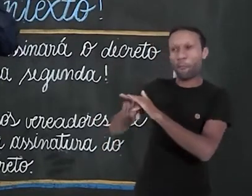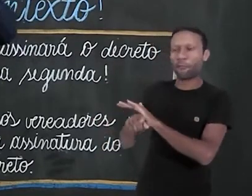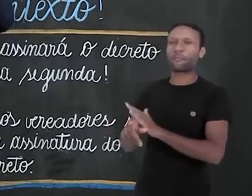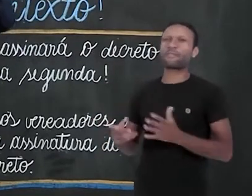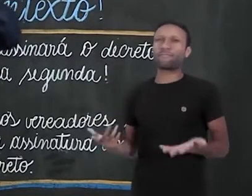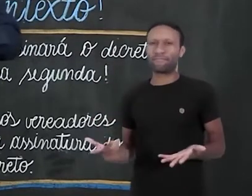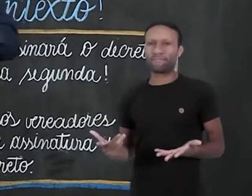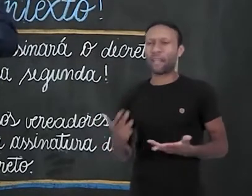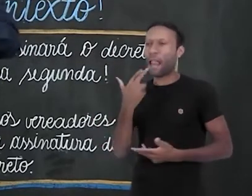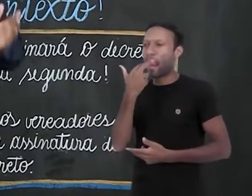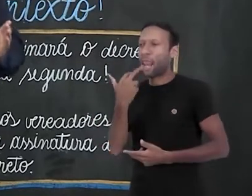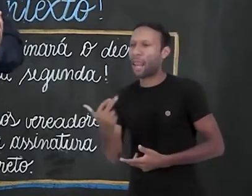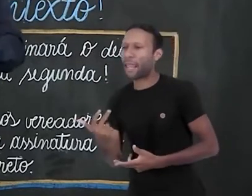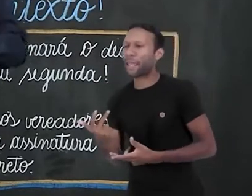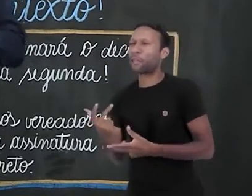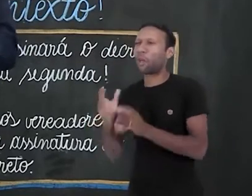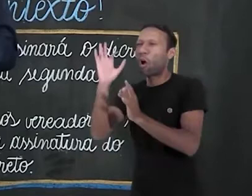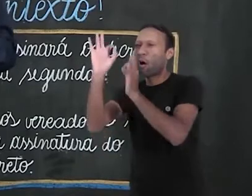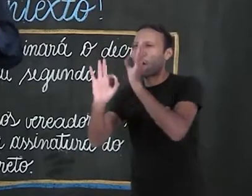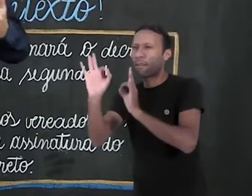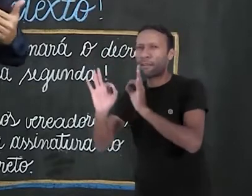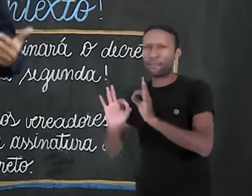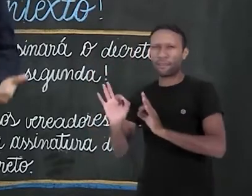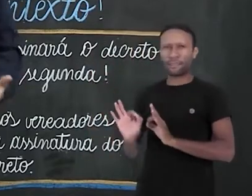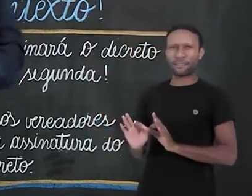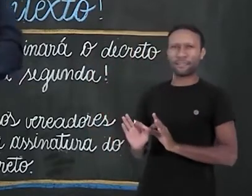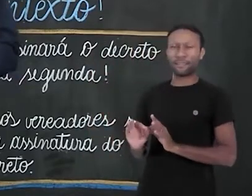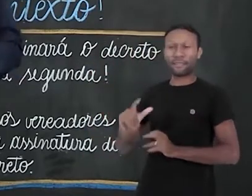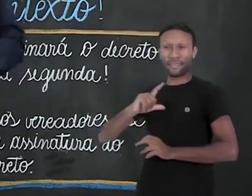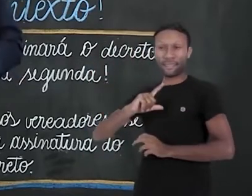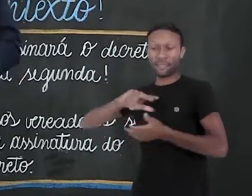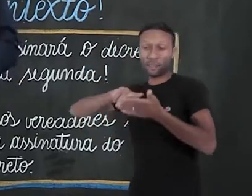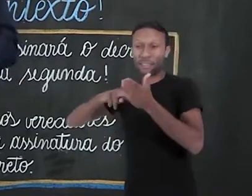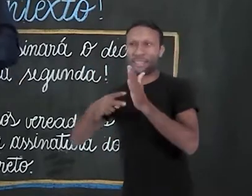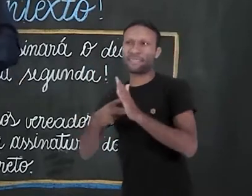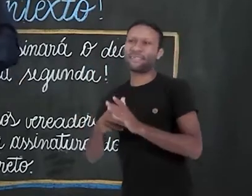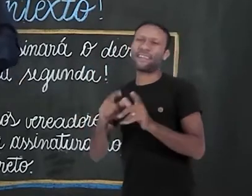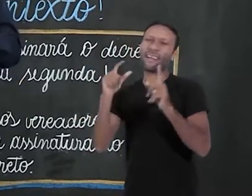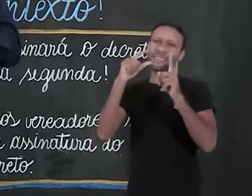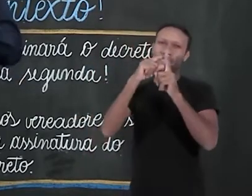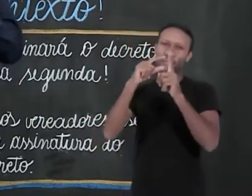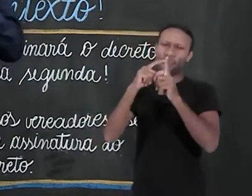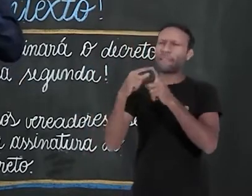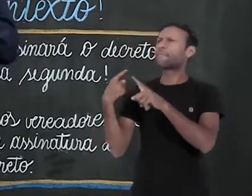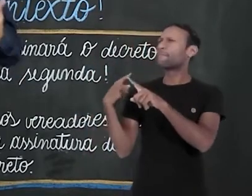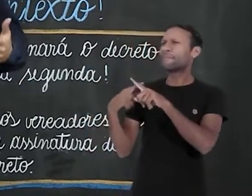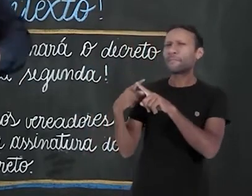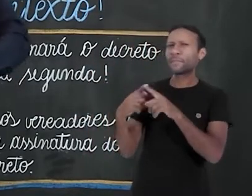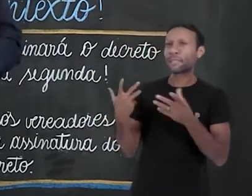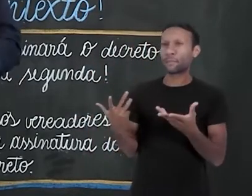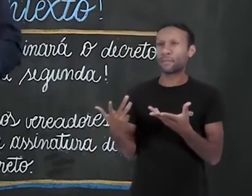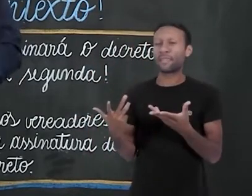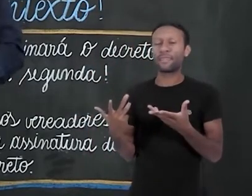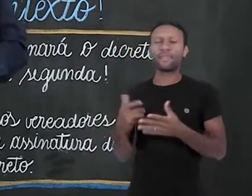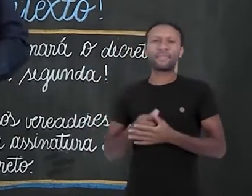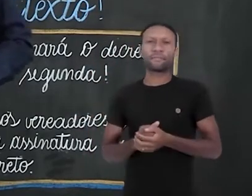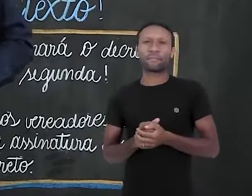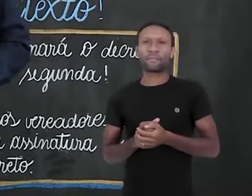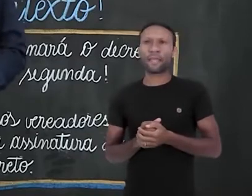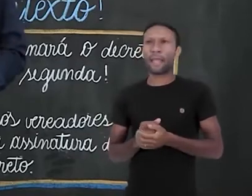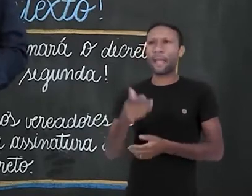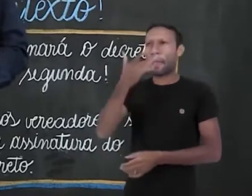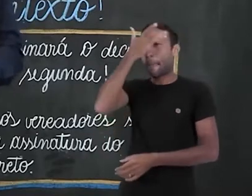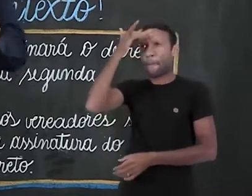organização linguística estrutural e regrada do que ao significado das palavras. Por que isso? Porque naturalmente você associa